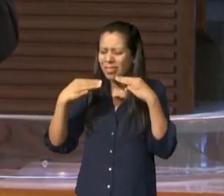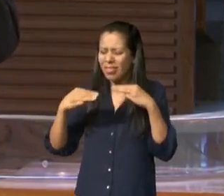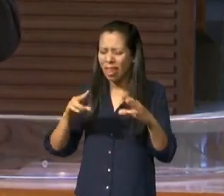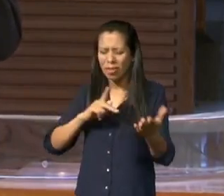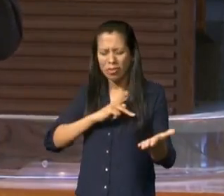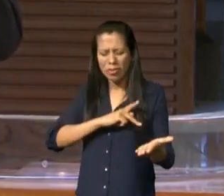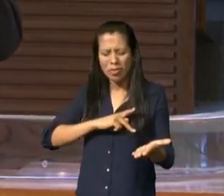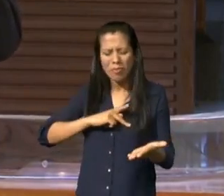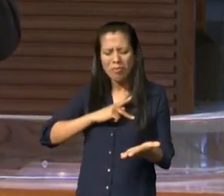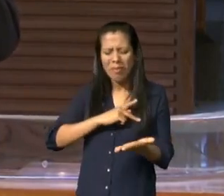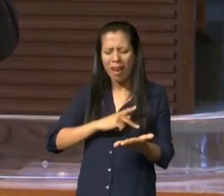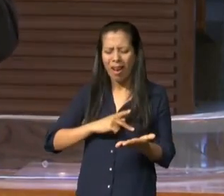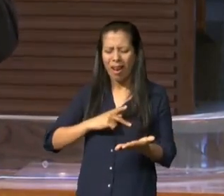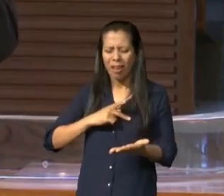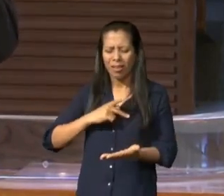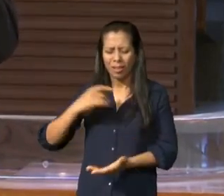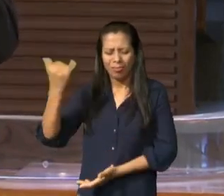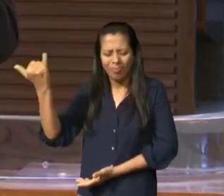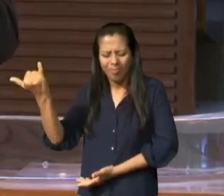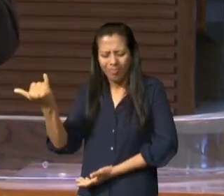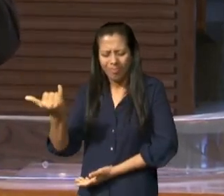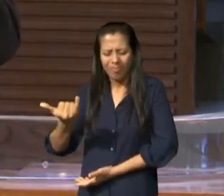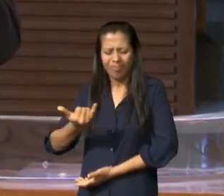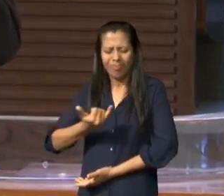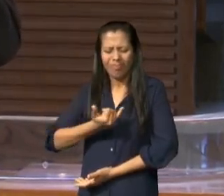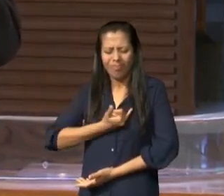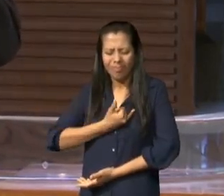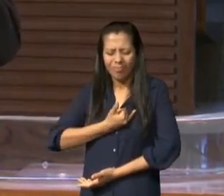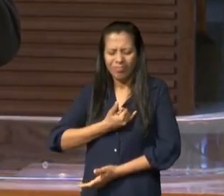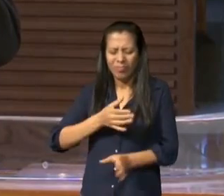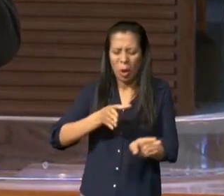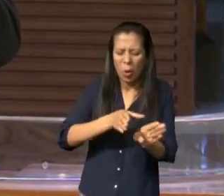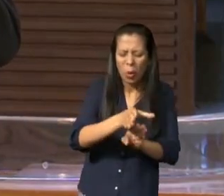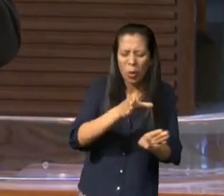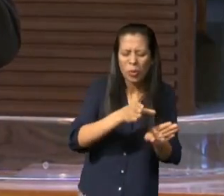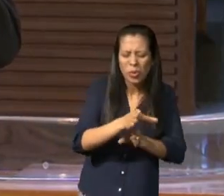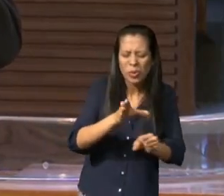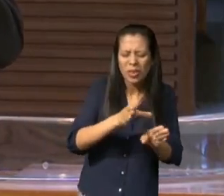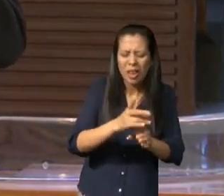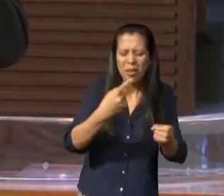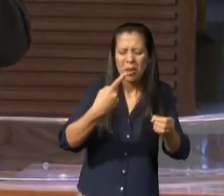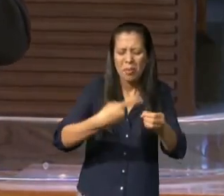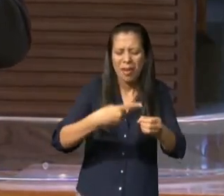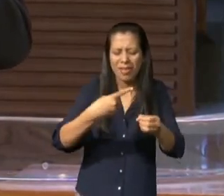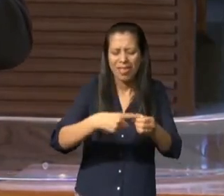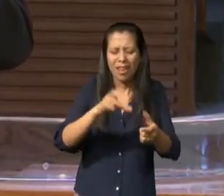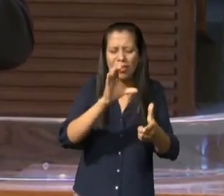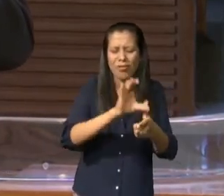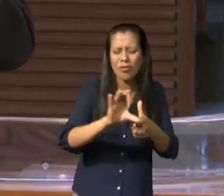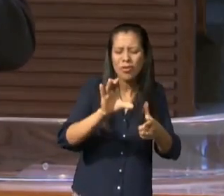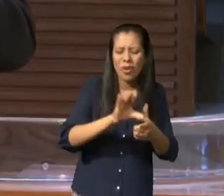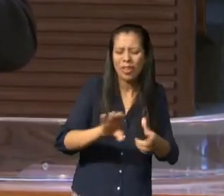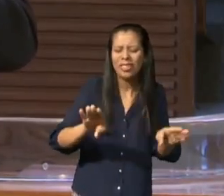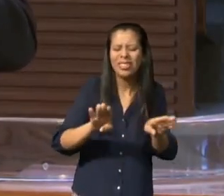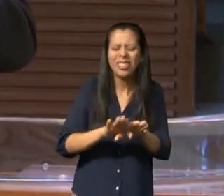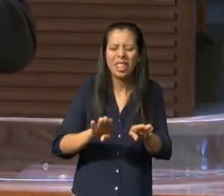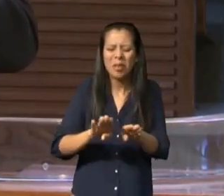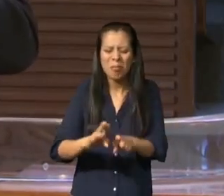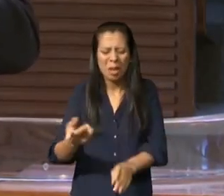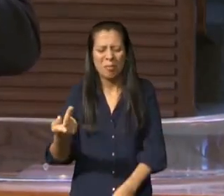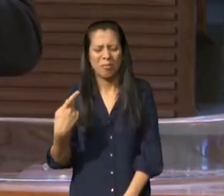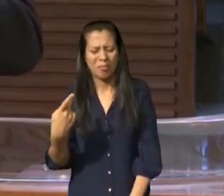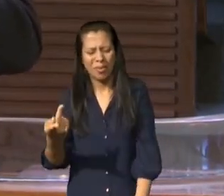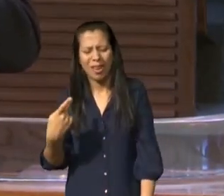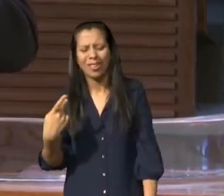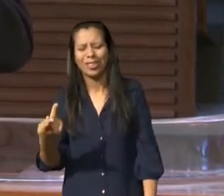inspirado pelo poder divino deixou esta recomendação aos irmãos de Corinto de uma forma tão clara que não esqueceu de dizer que isso também